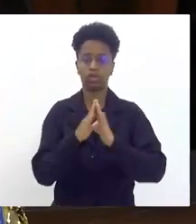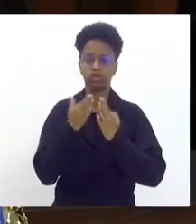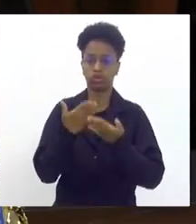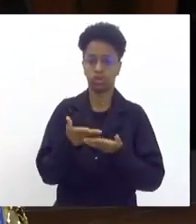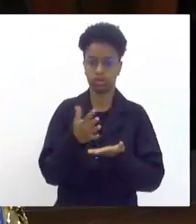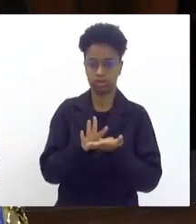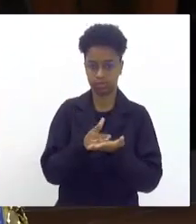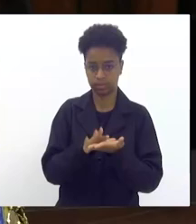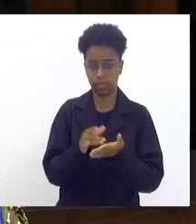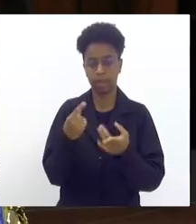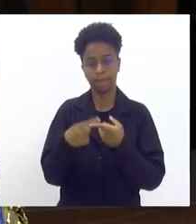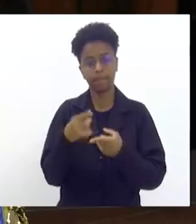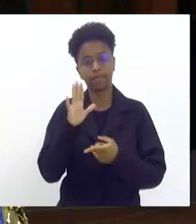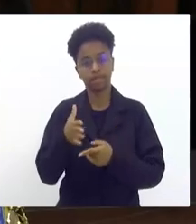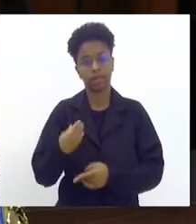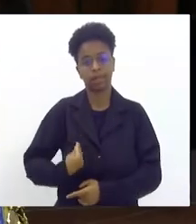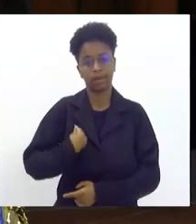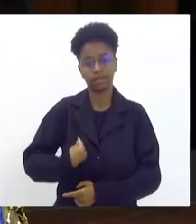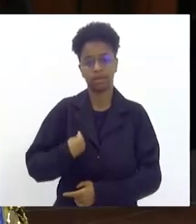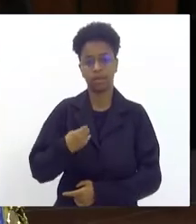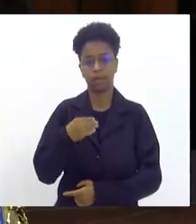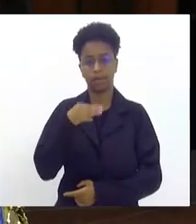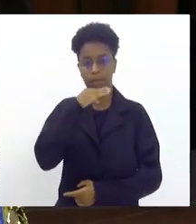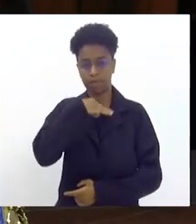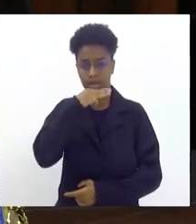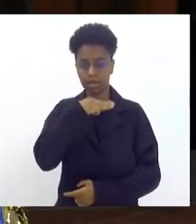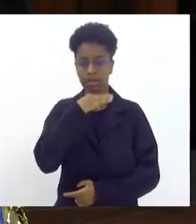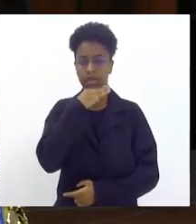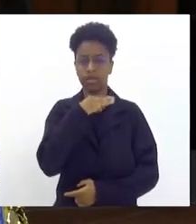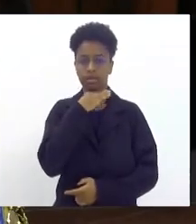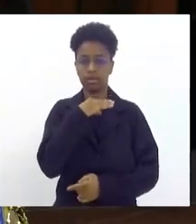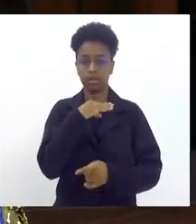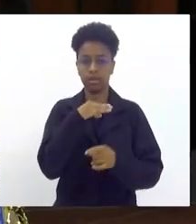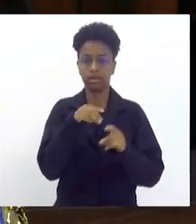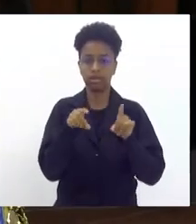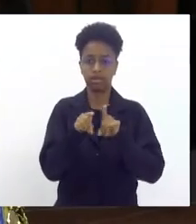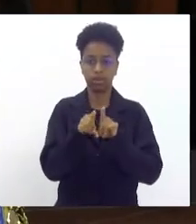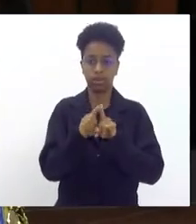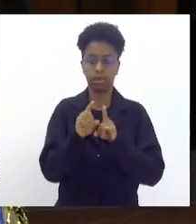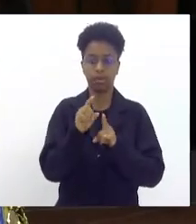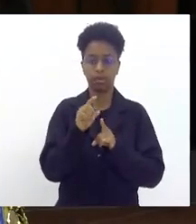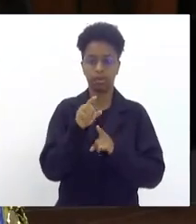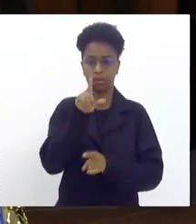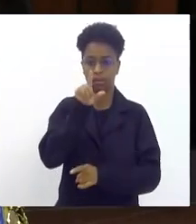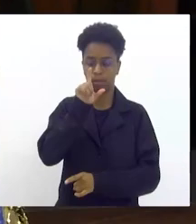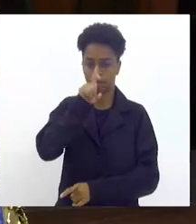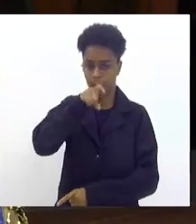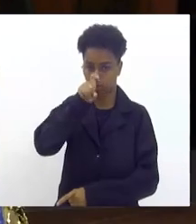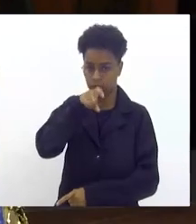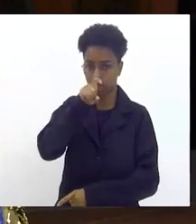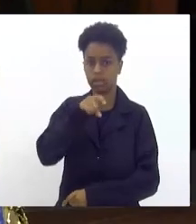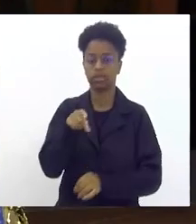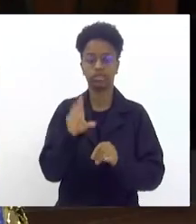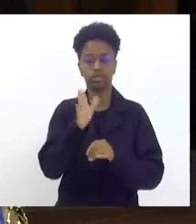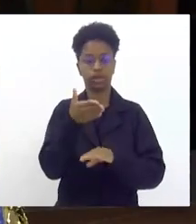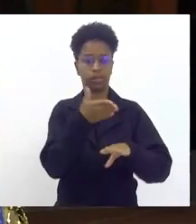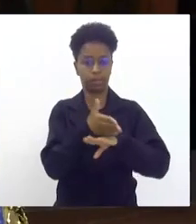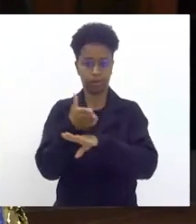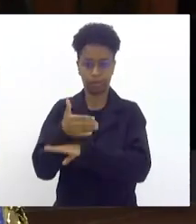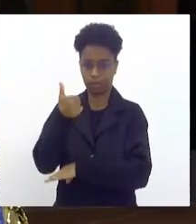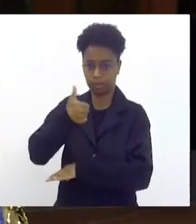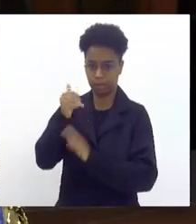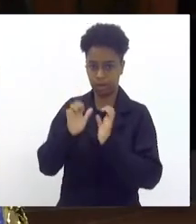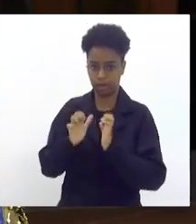gente já tem a participação da escola da Mangueira com a nossa velha guarda da Mangueira da Portela que participaram do primeiro